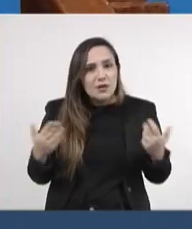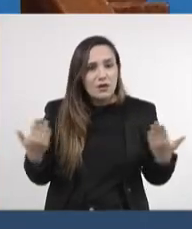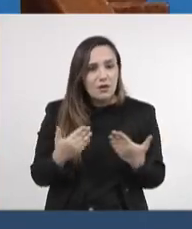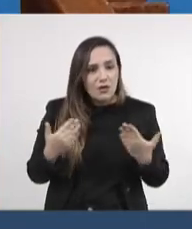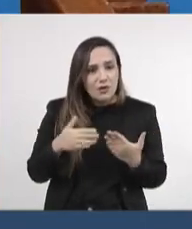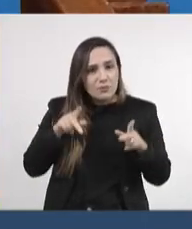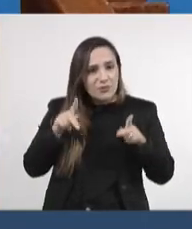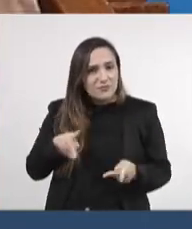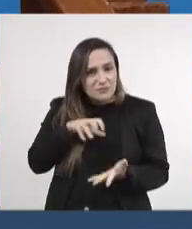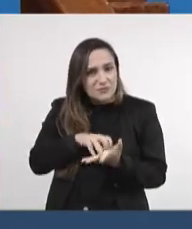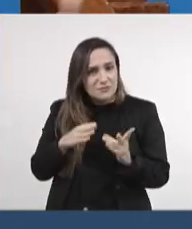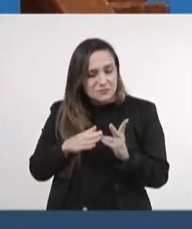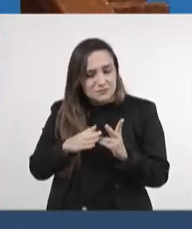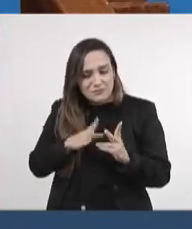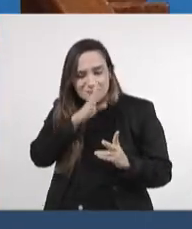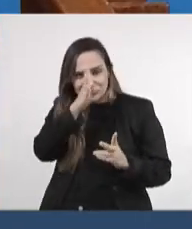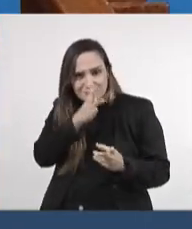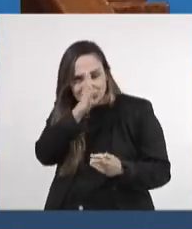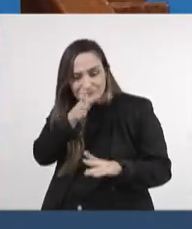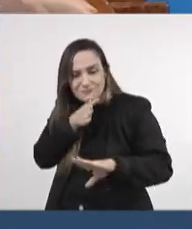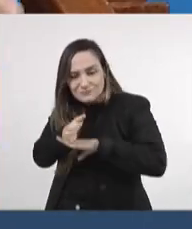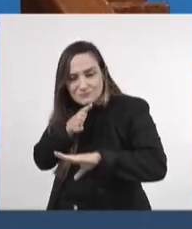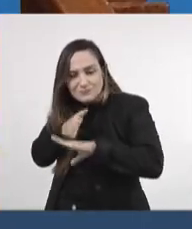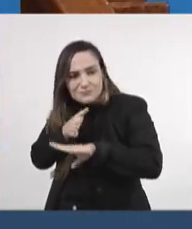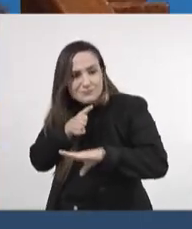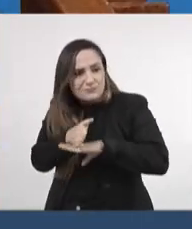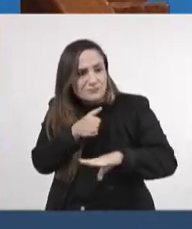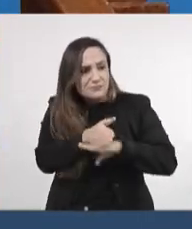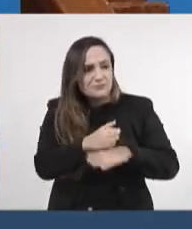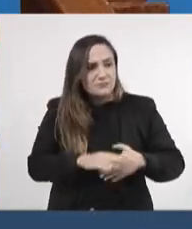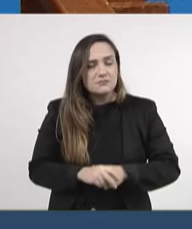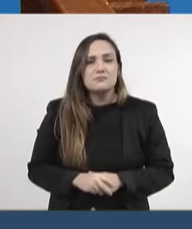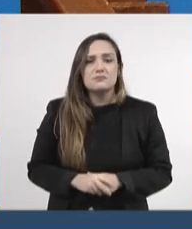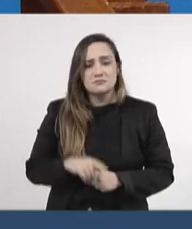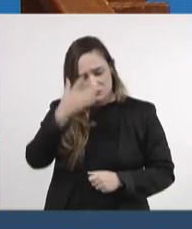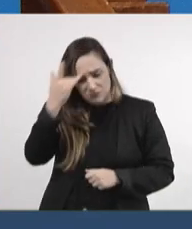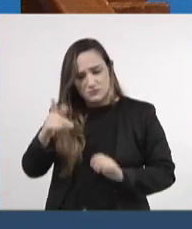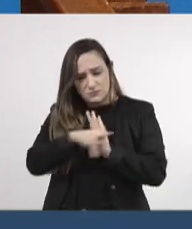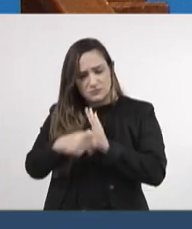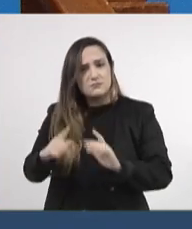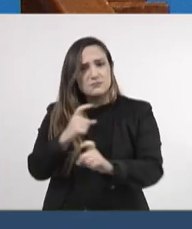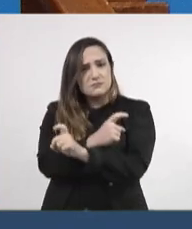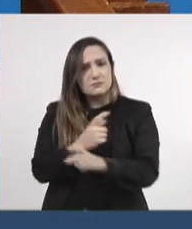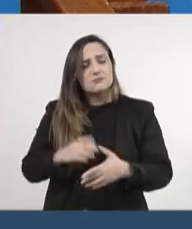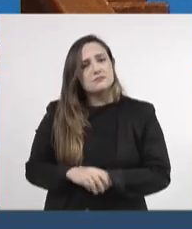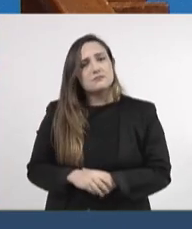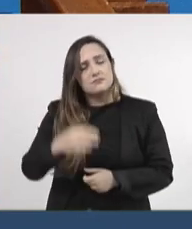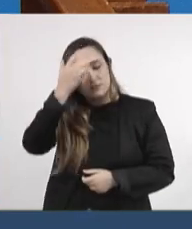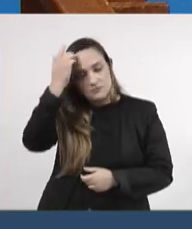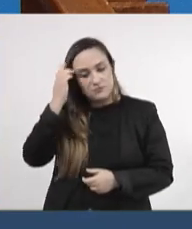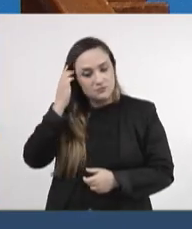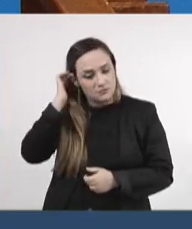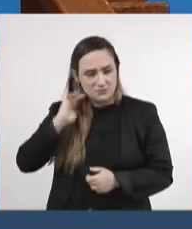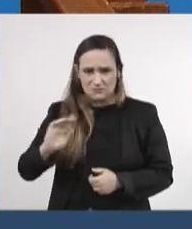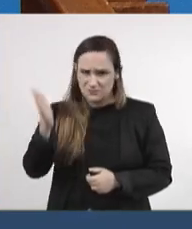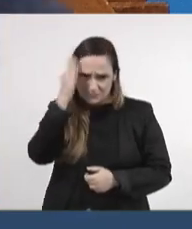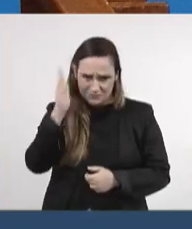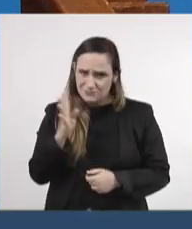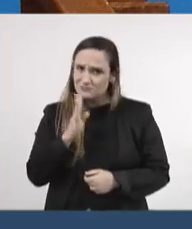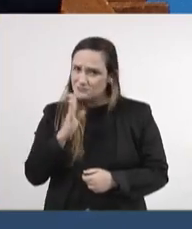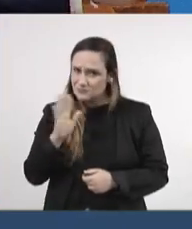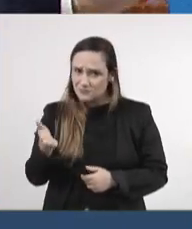movimentos financiados por comunistas, sabidos e conhecidos.